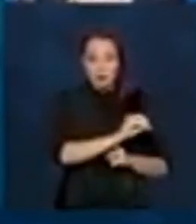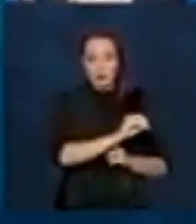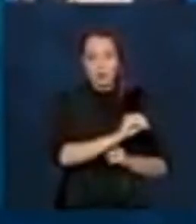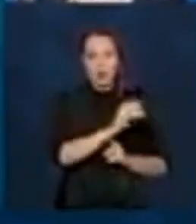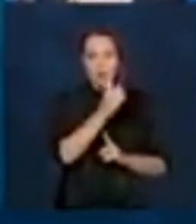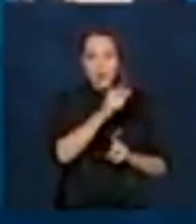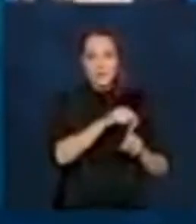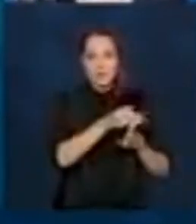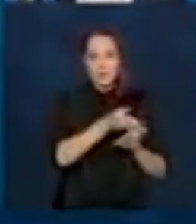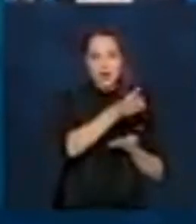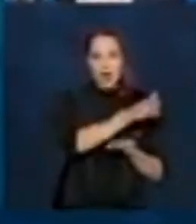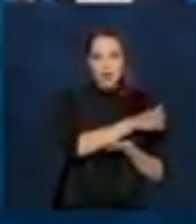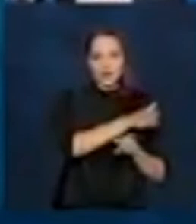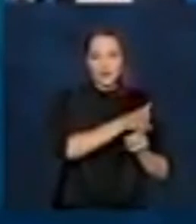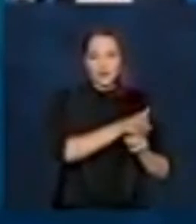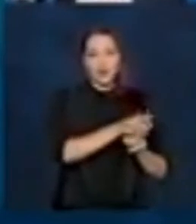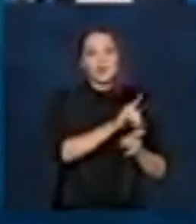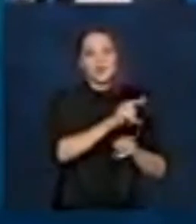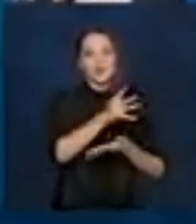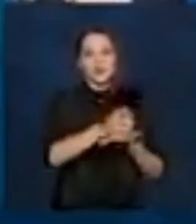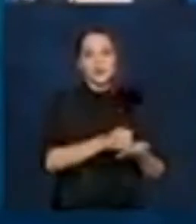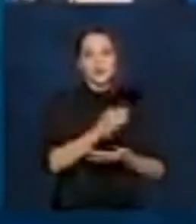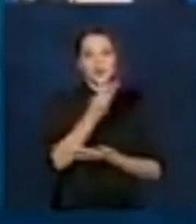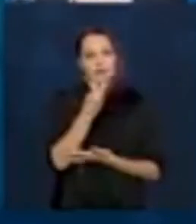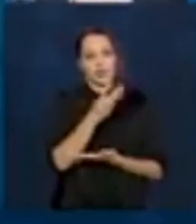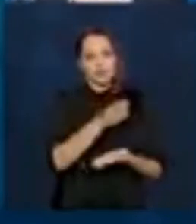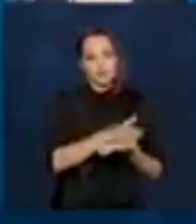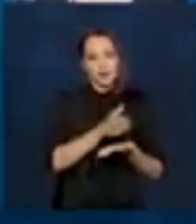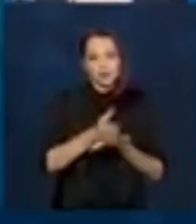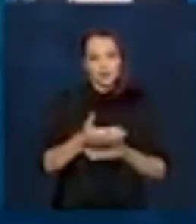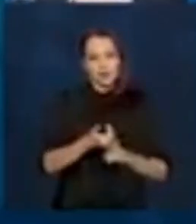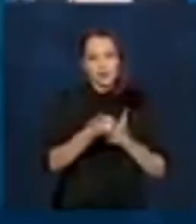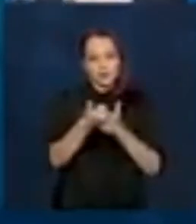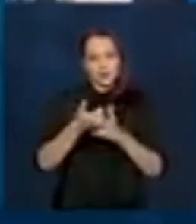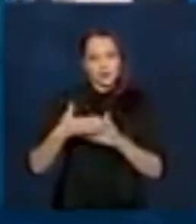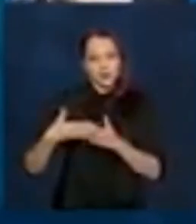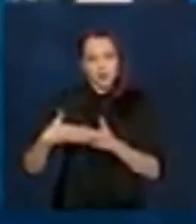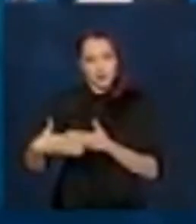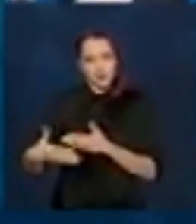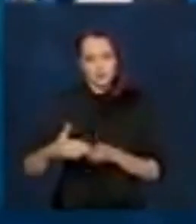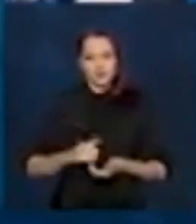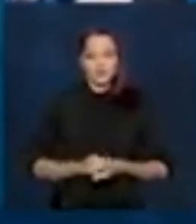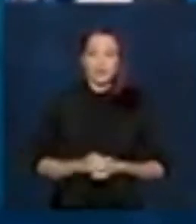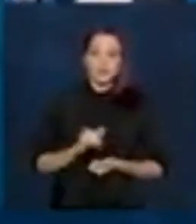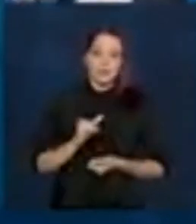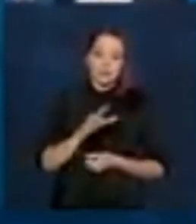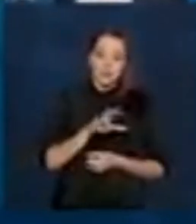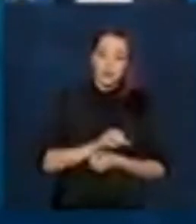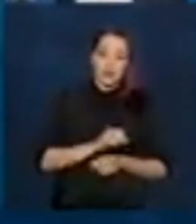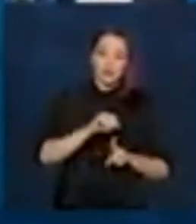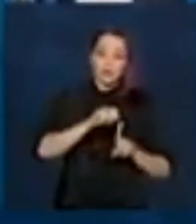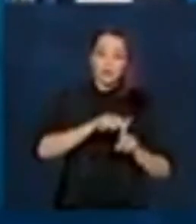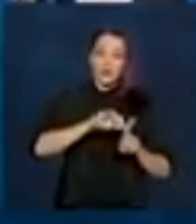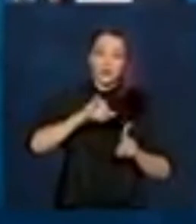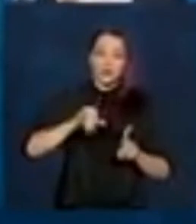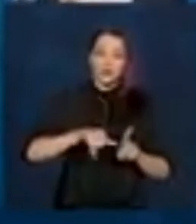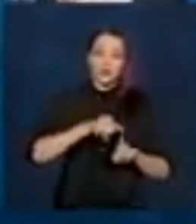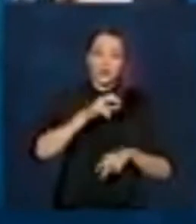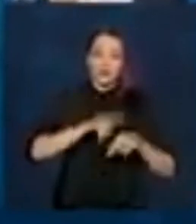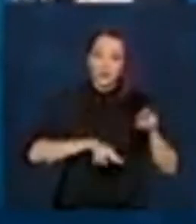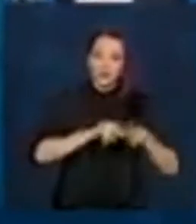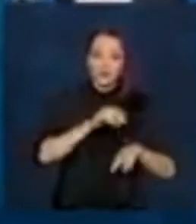de diferença, receberá três parcelas do auxílio extensão. Quem recebeu em junho, duas